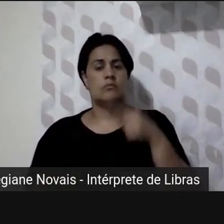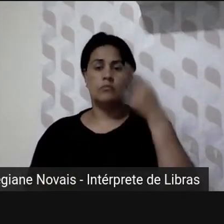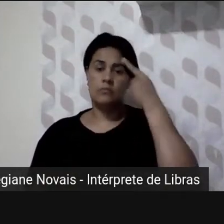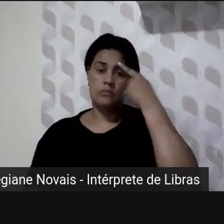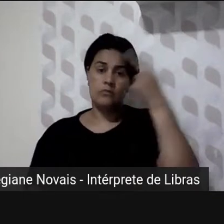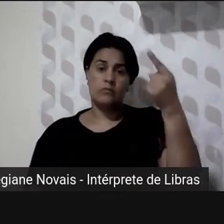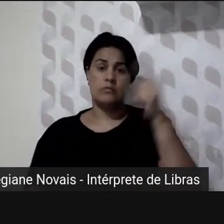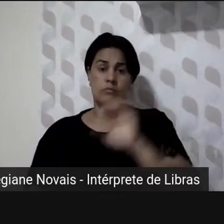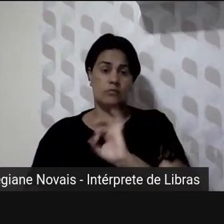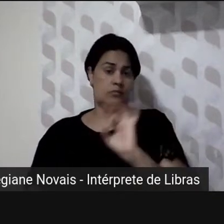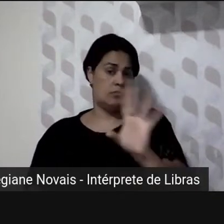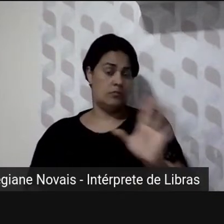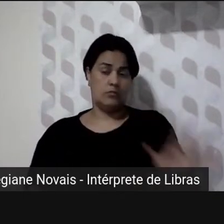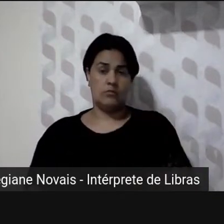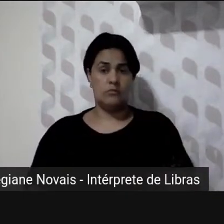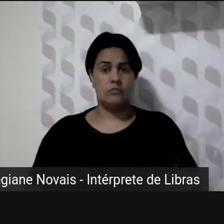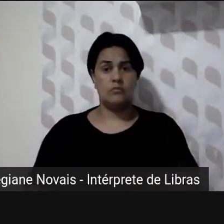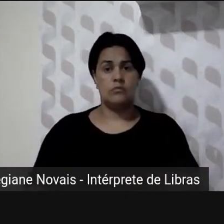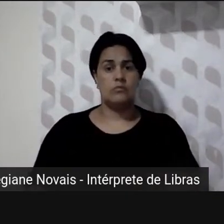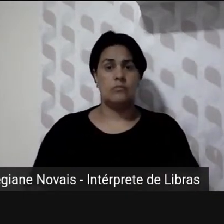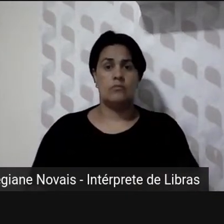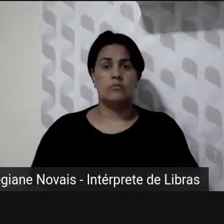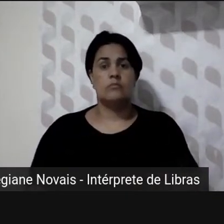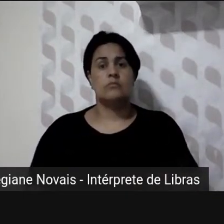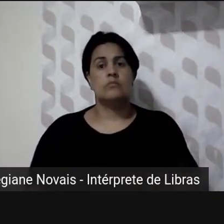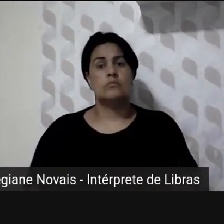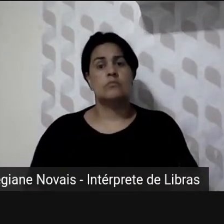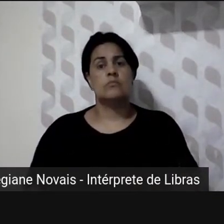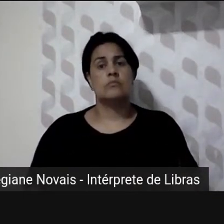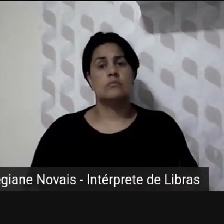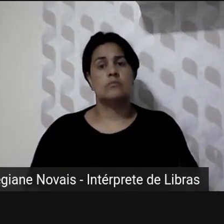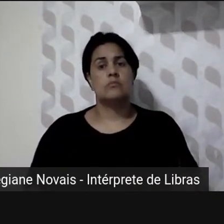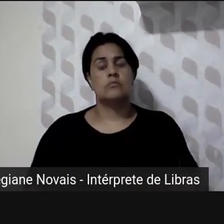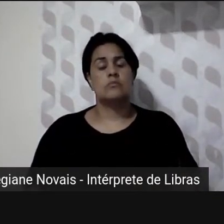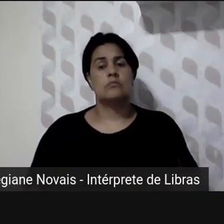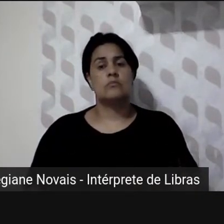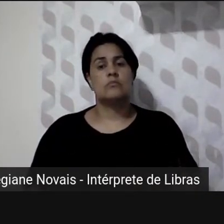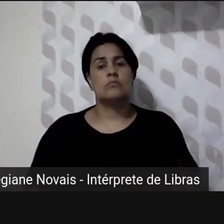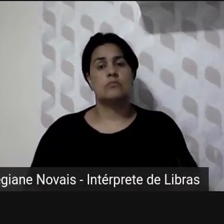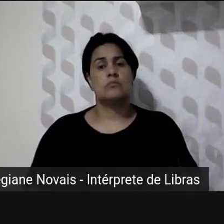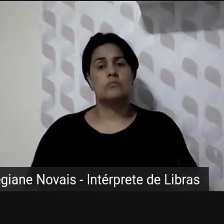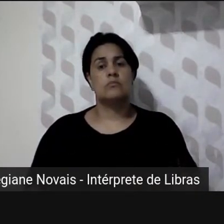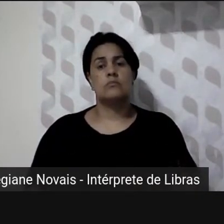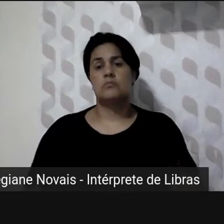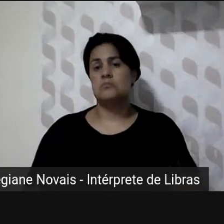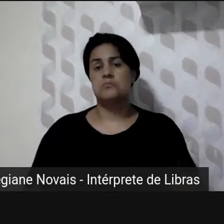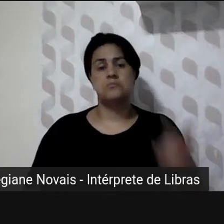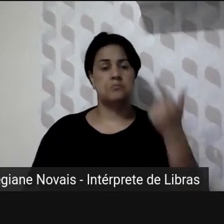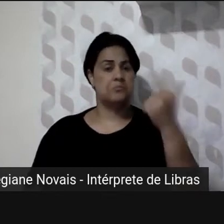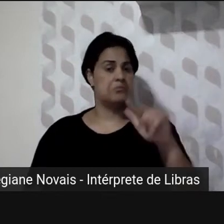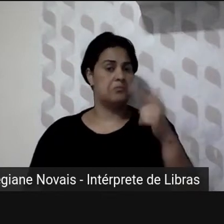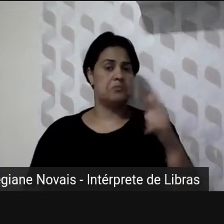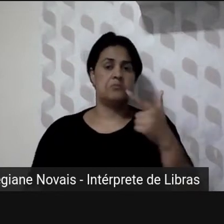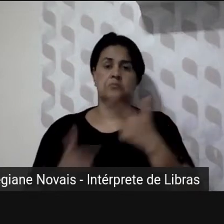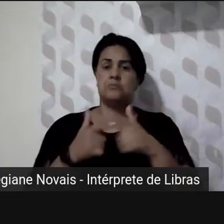quase de botequim sem tentar se qualificar mas não há nenhum problema nesse sentido o